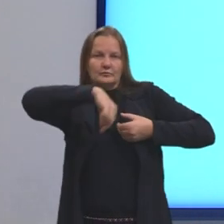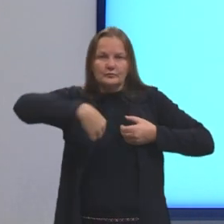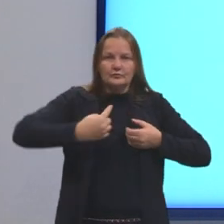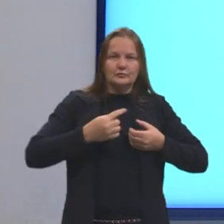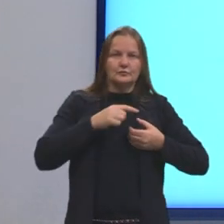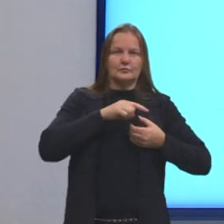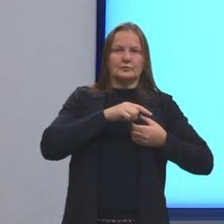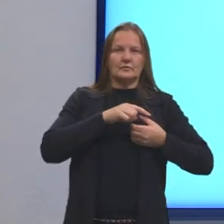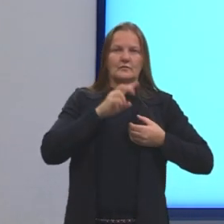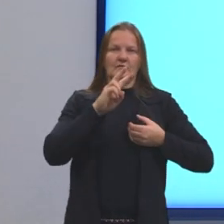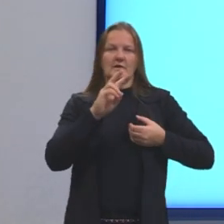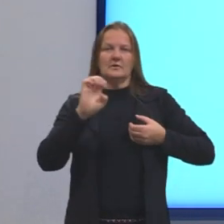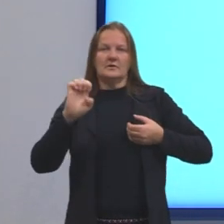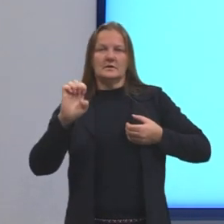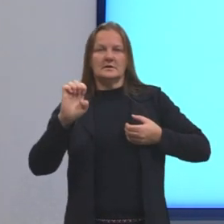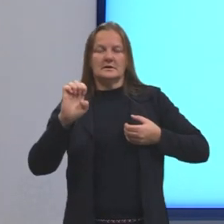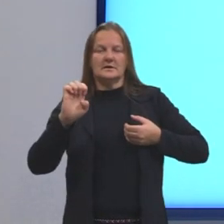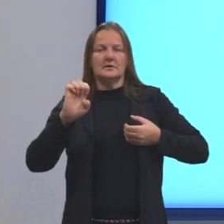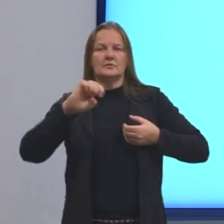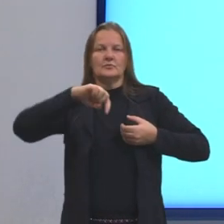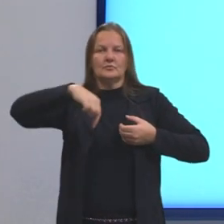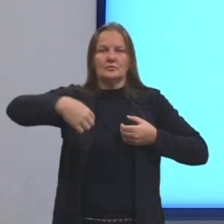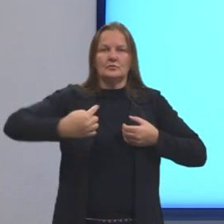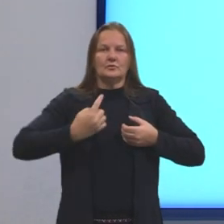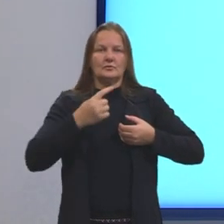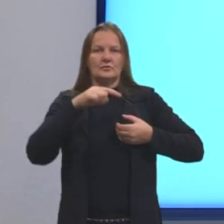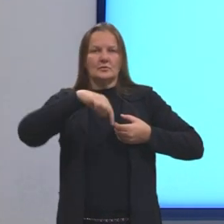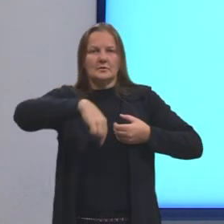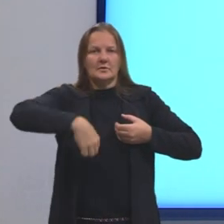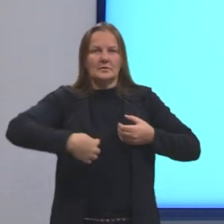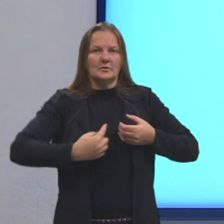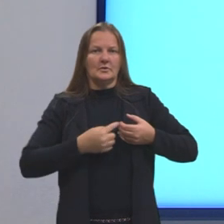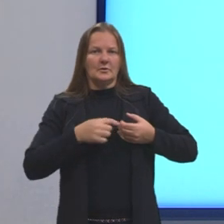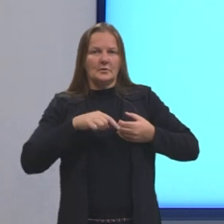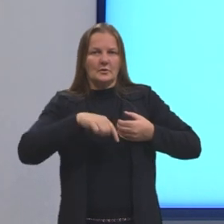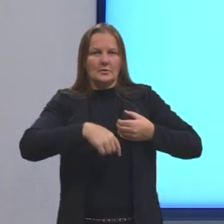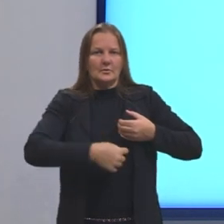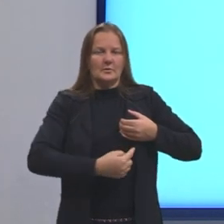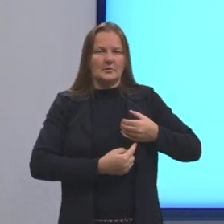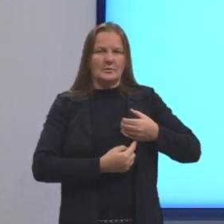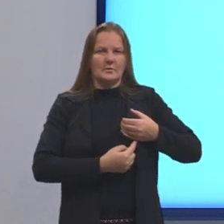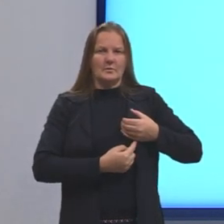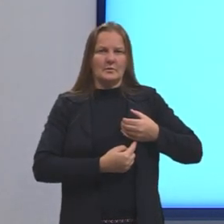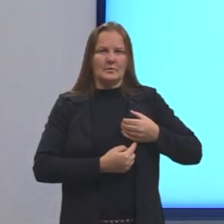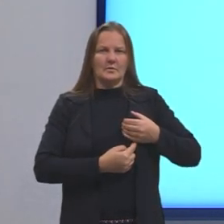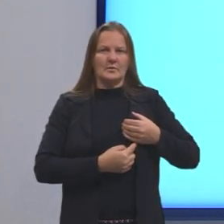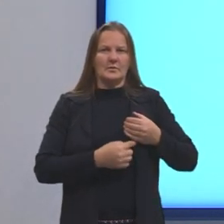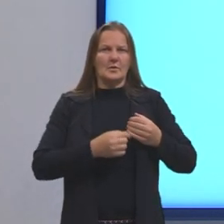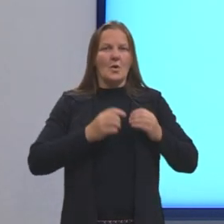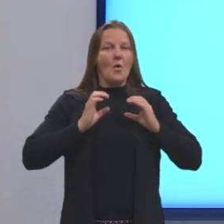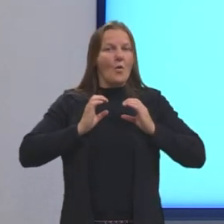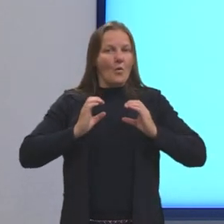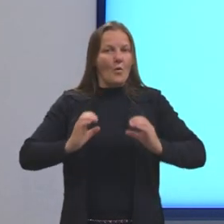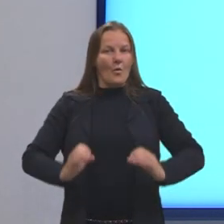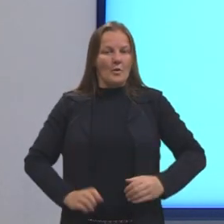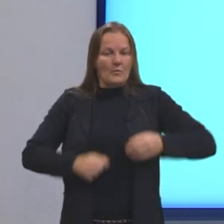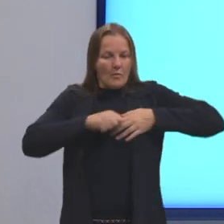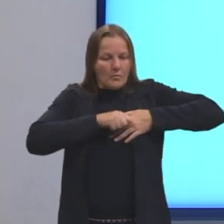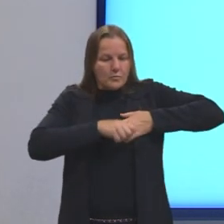esquerdo vai ir para o corpo inteiro,